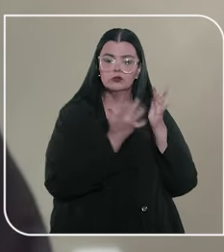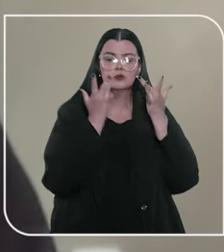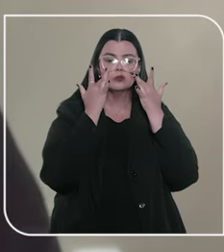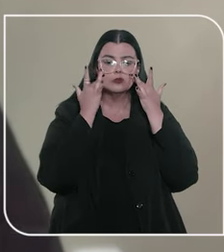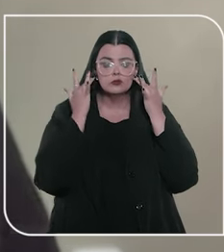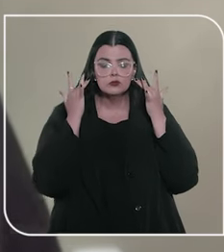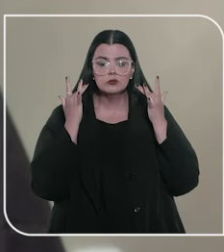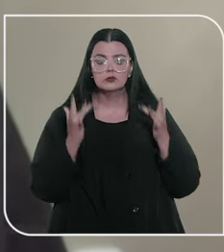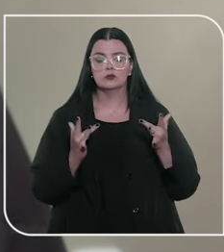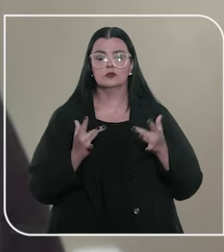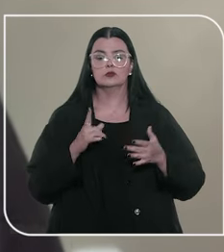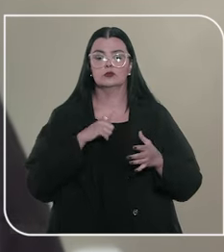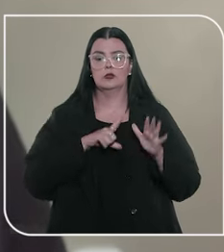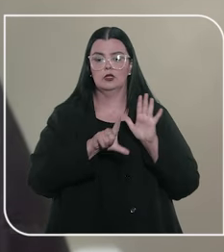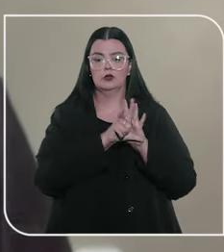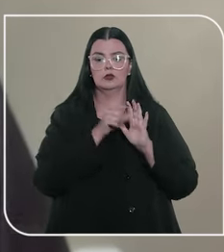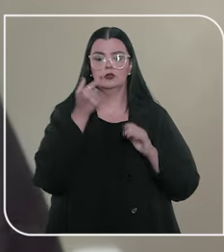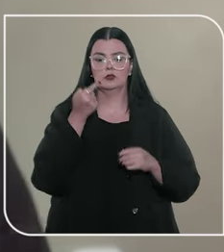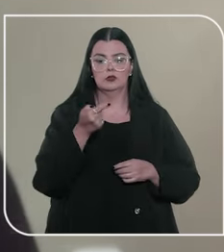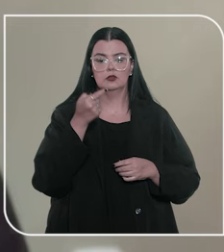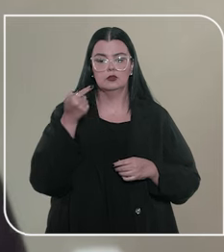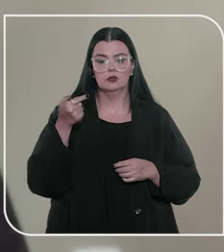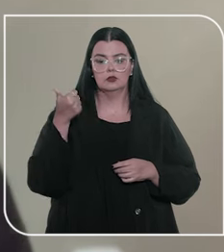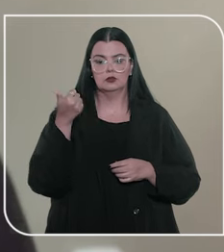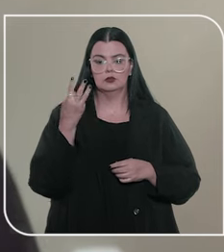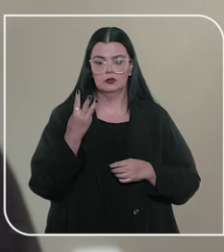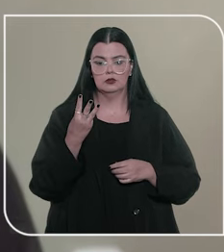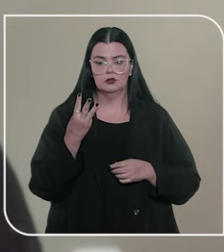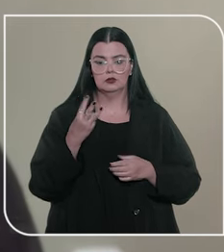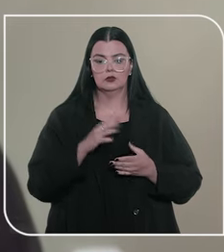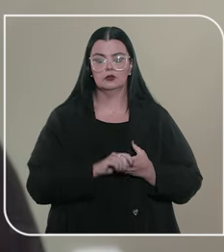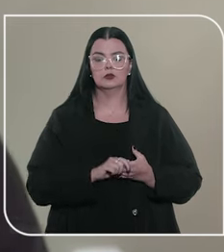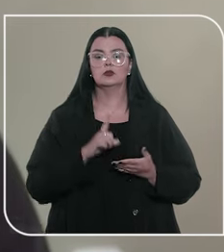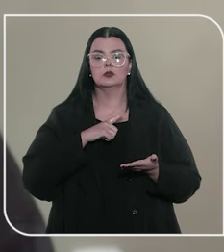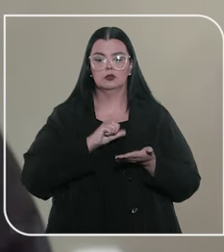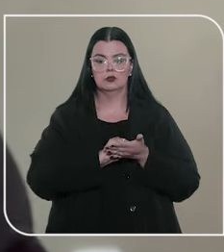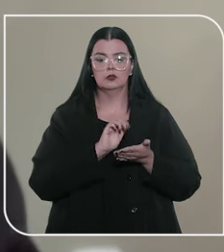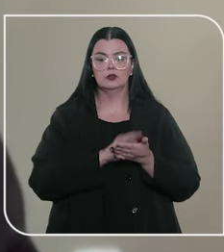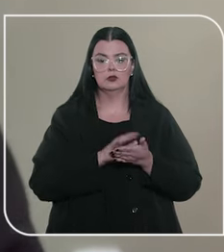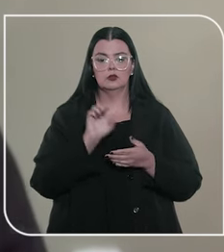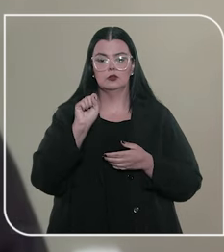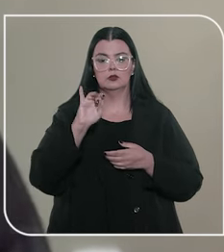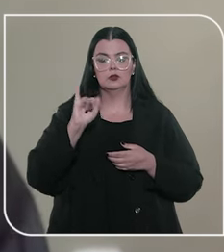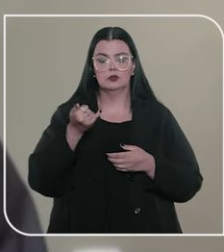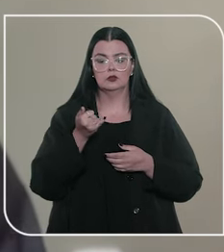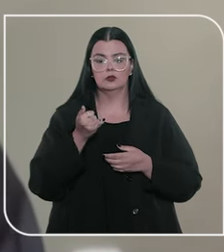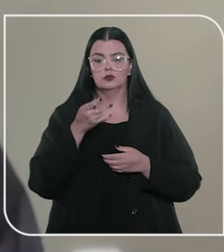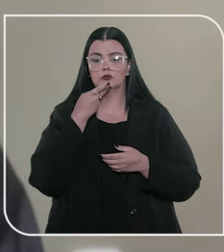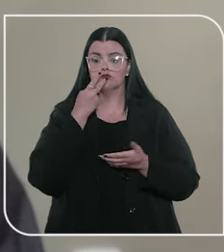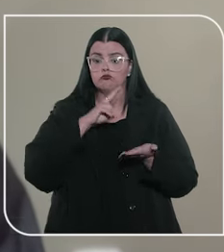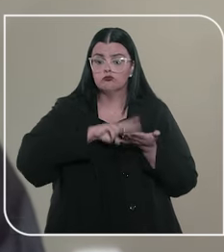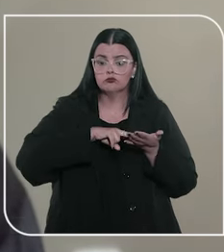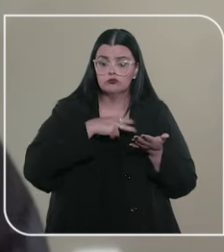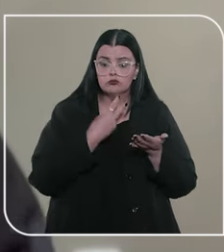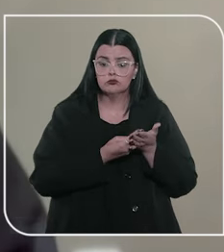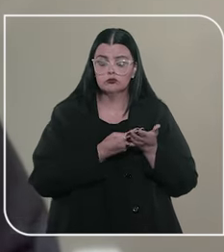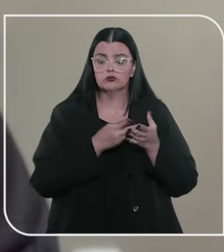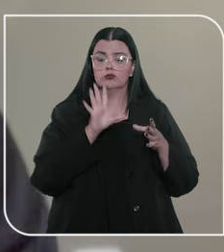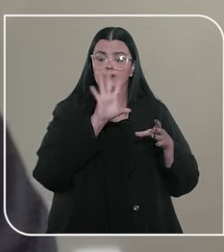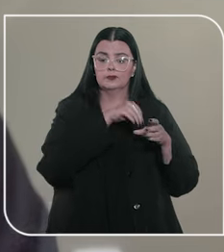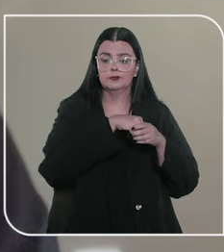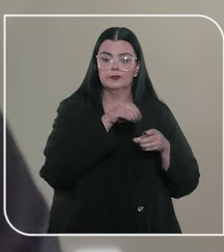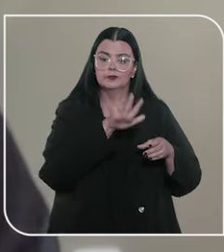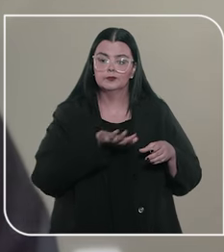rol expressamente da Lei nº.713. Com base nisso, o STJ fez uma interpretação